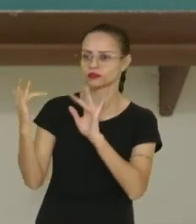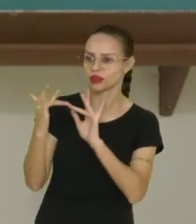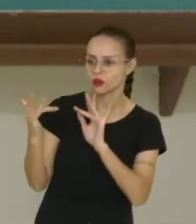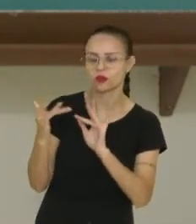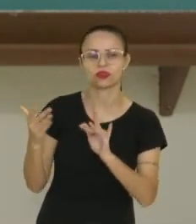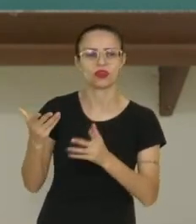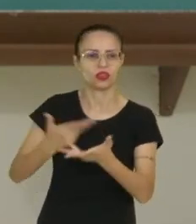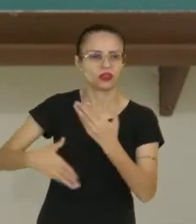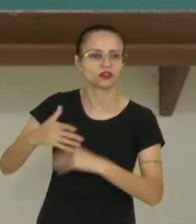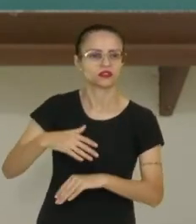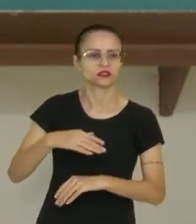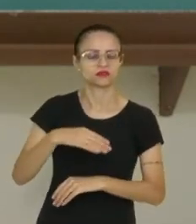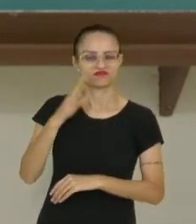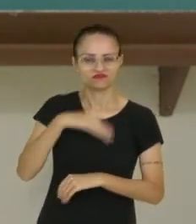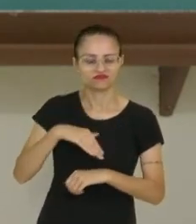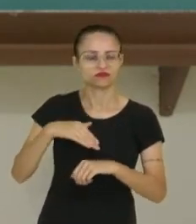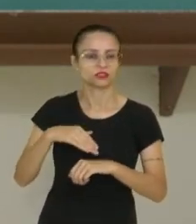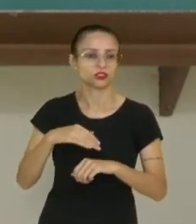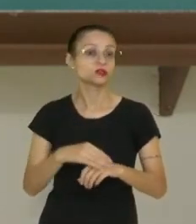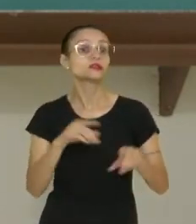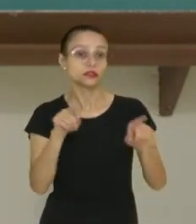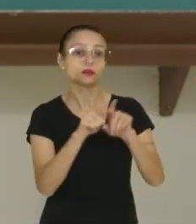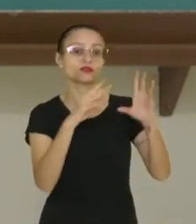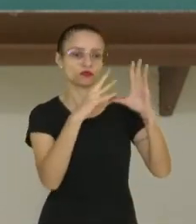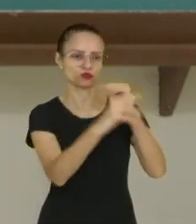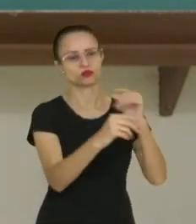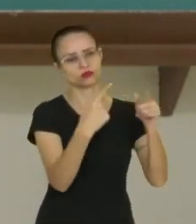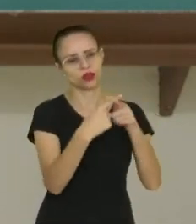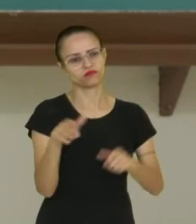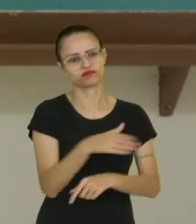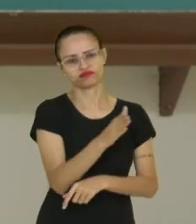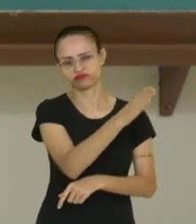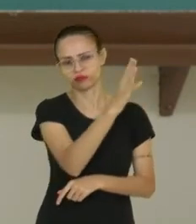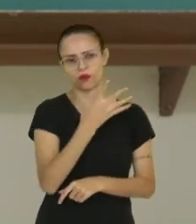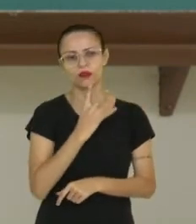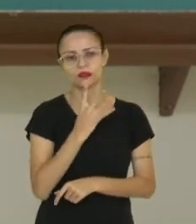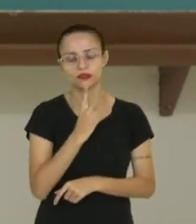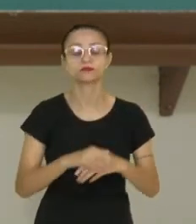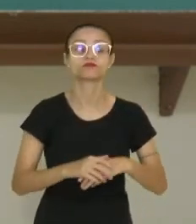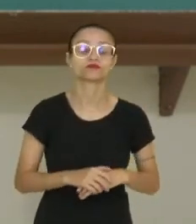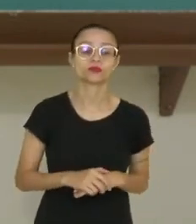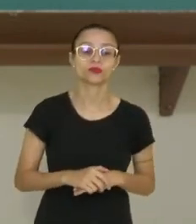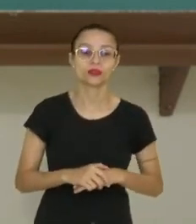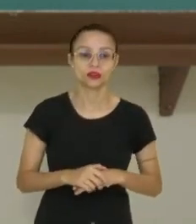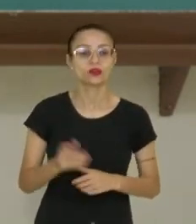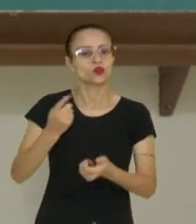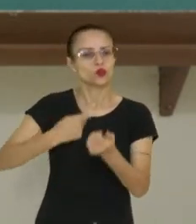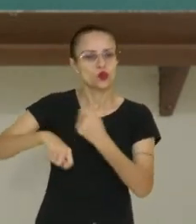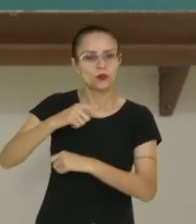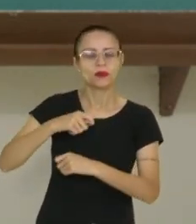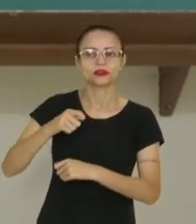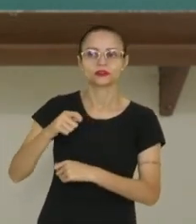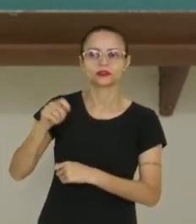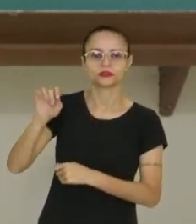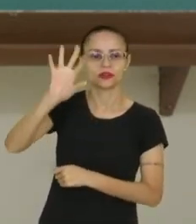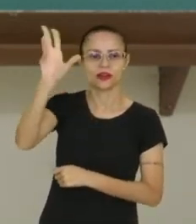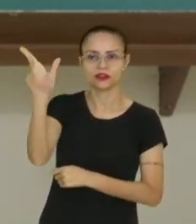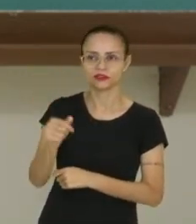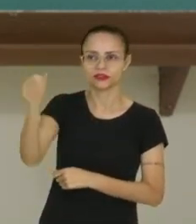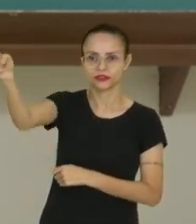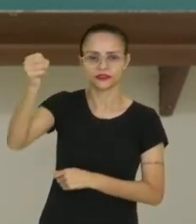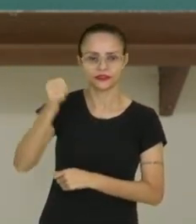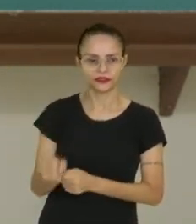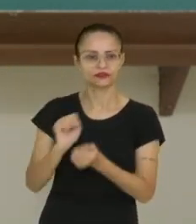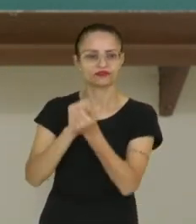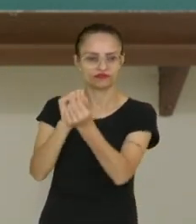doenças, dos maus tratos e fugiam porque conheciam o território. E o comércio de africanos passou a ser lucrativo.